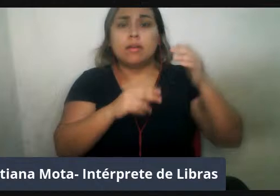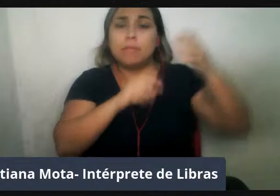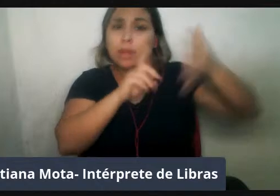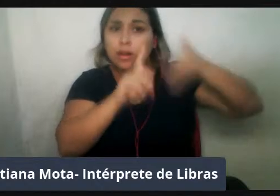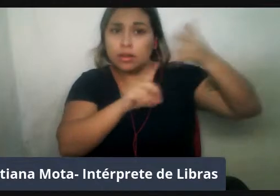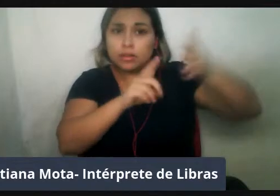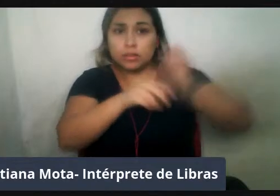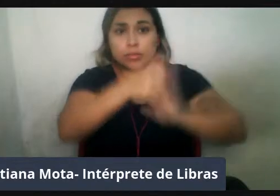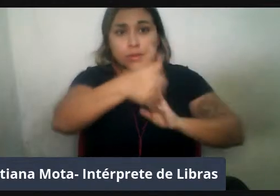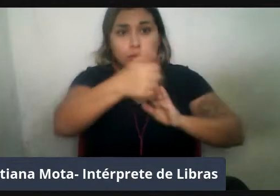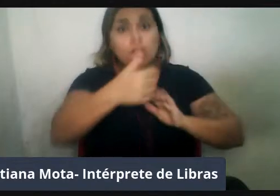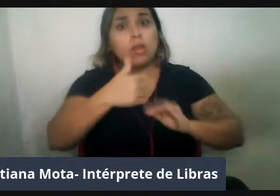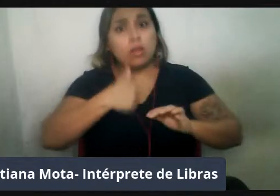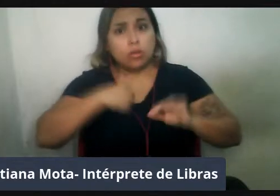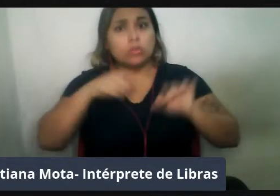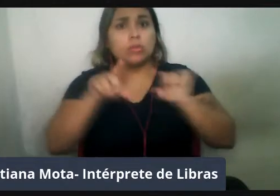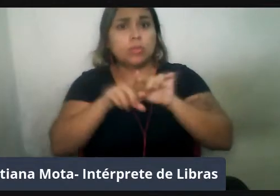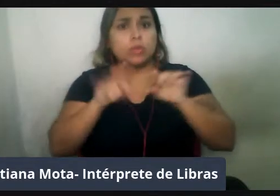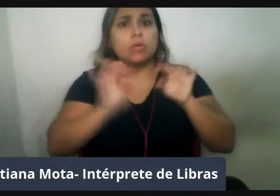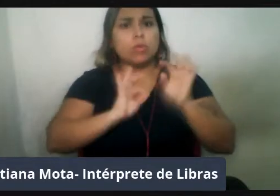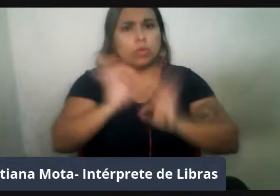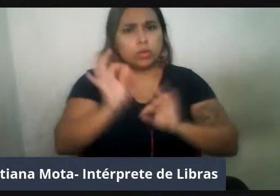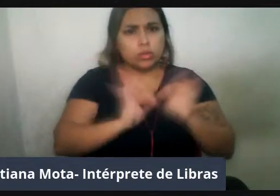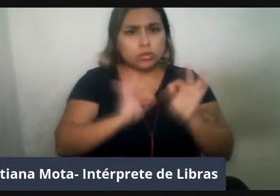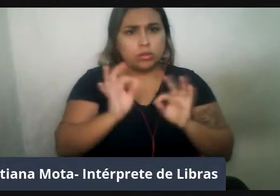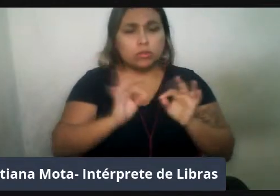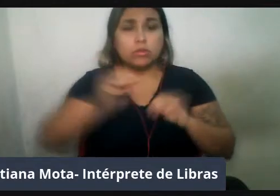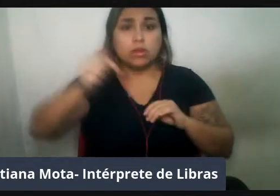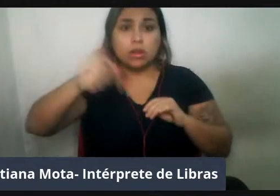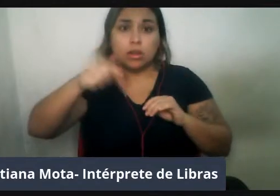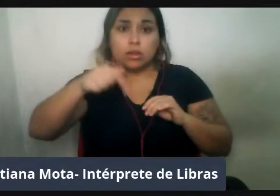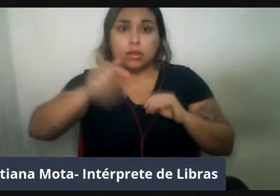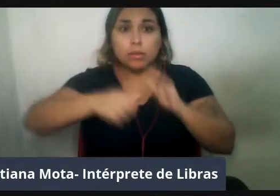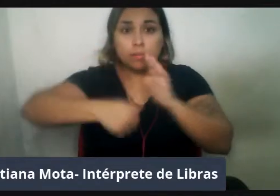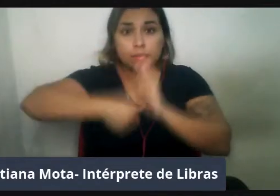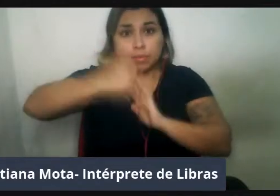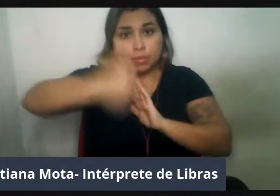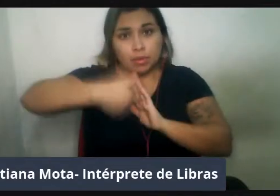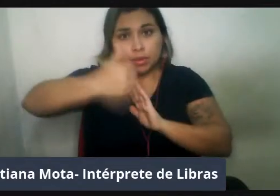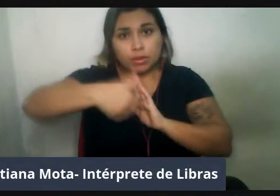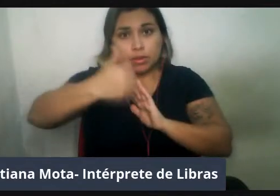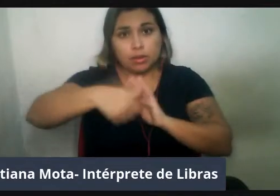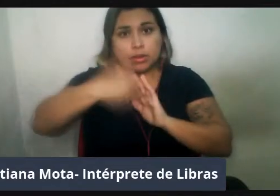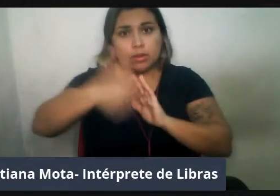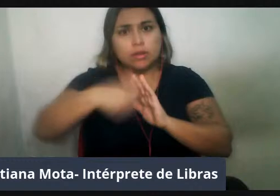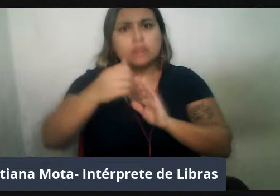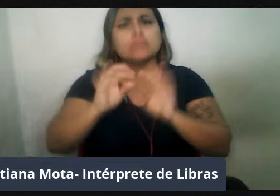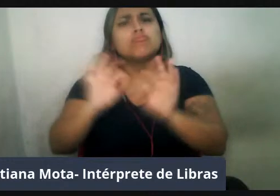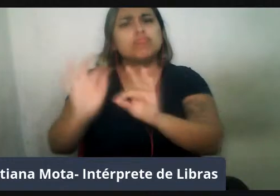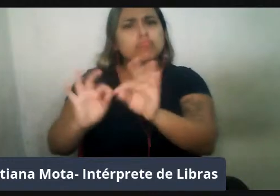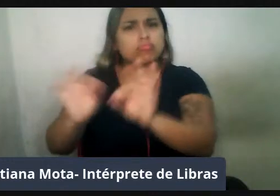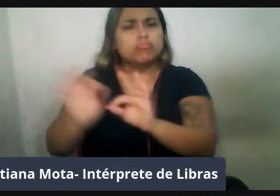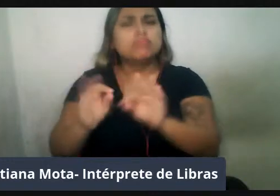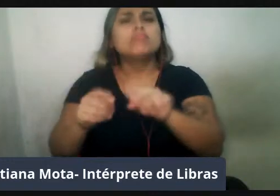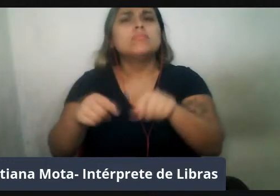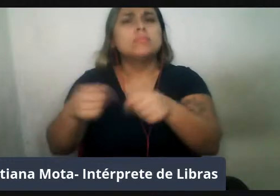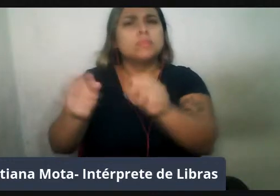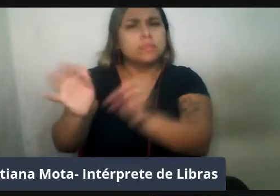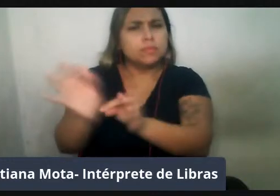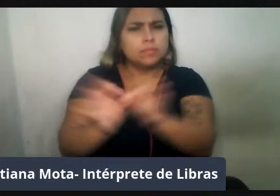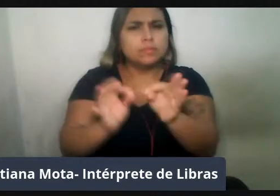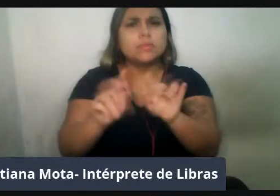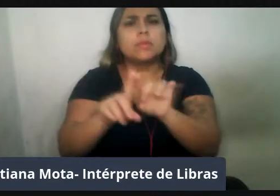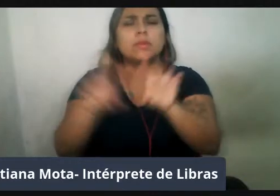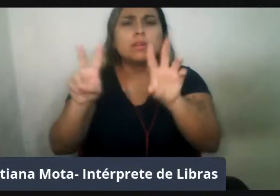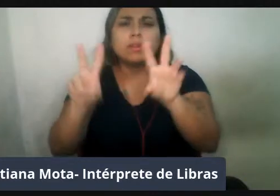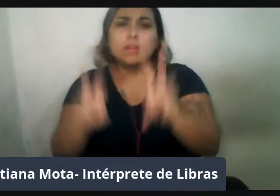webinário de zoologia de vertebrados da UFPA, totalmente organizados pelos alunos, de um